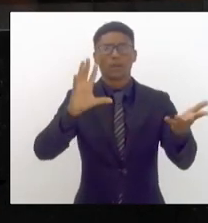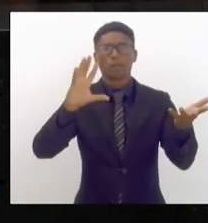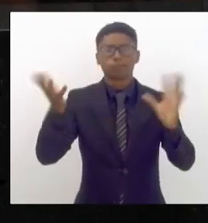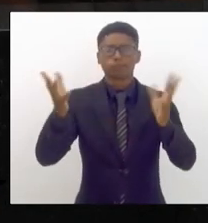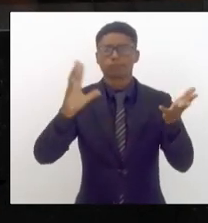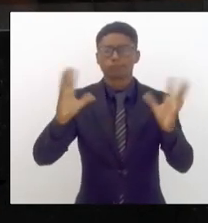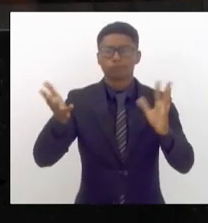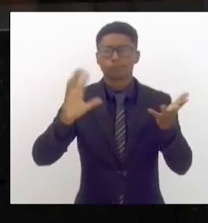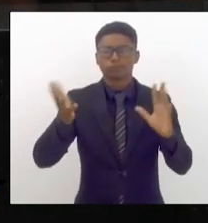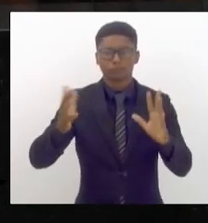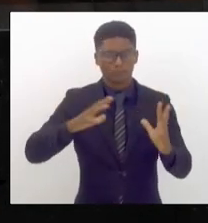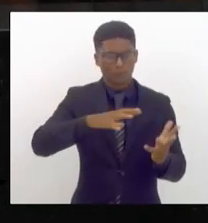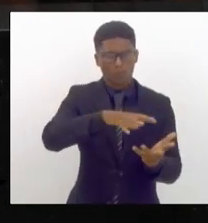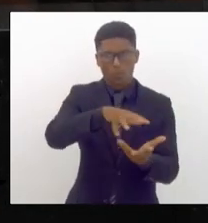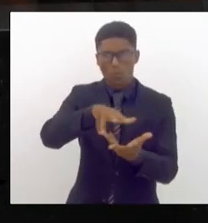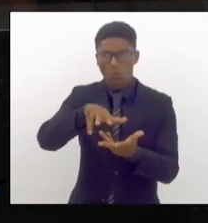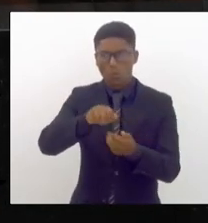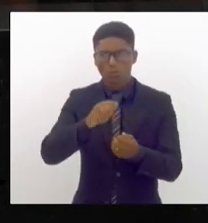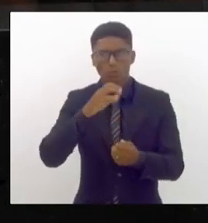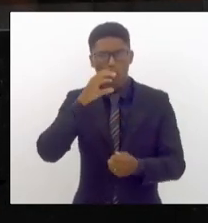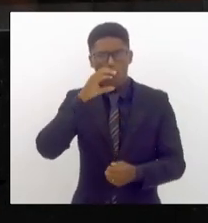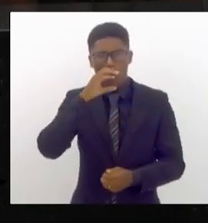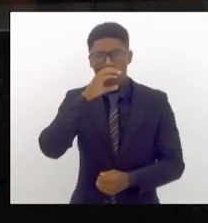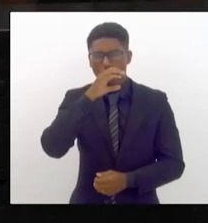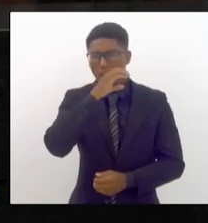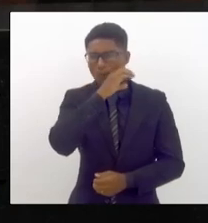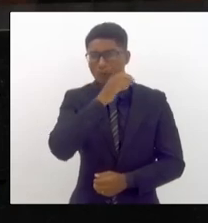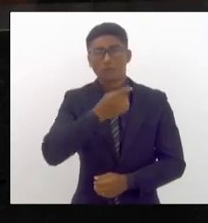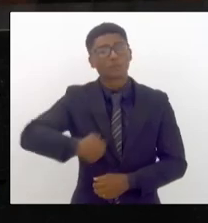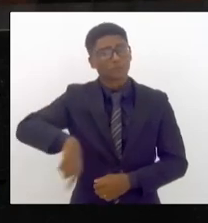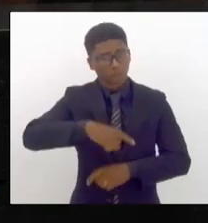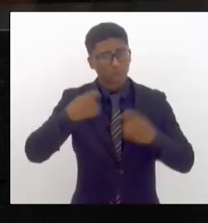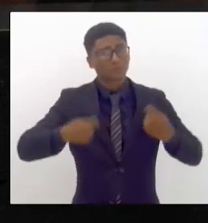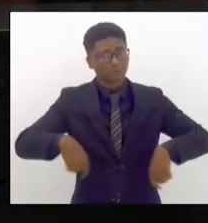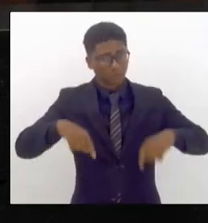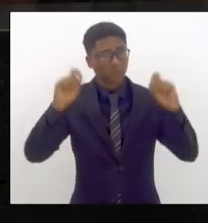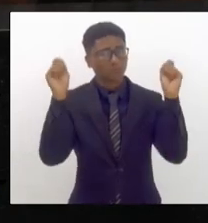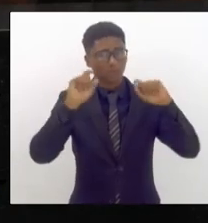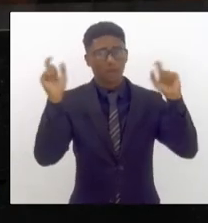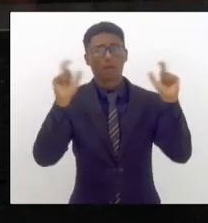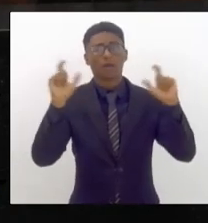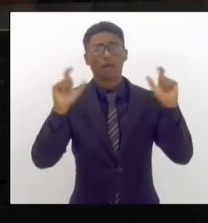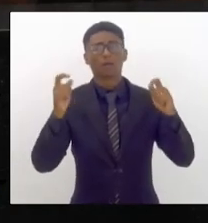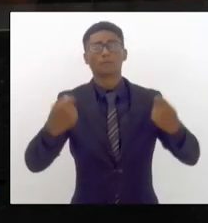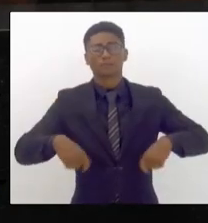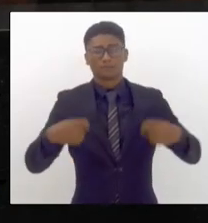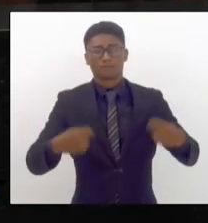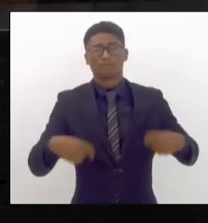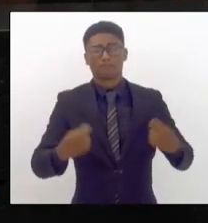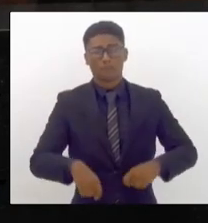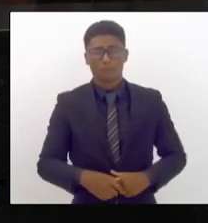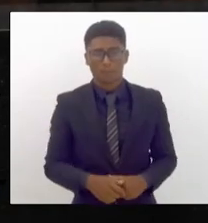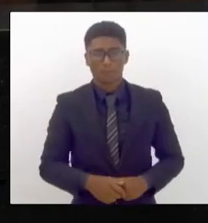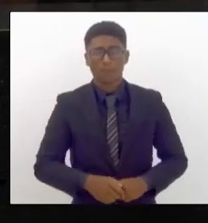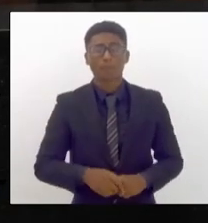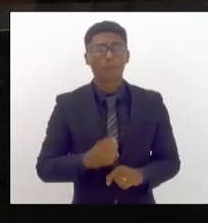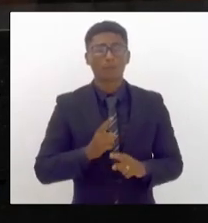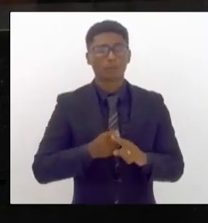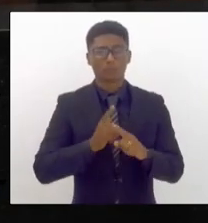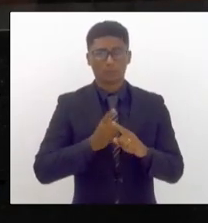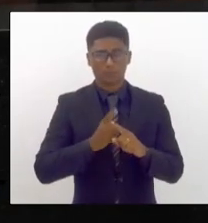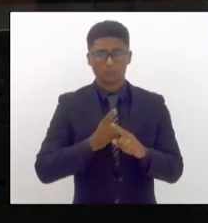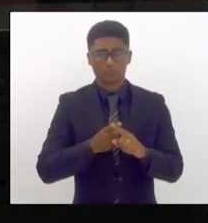global e nós temos que nos atentar muito para isso porque de certa